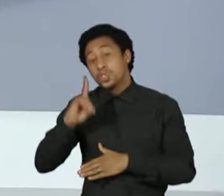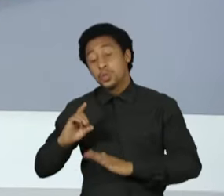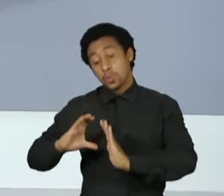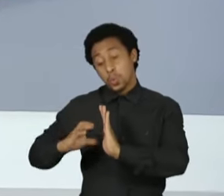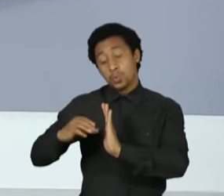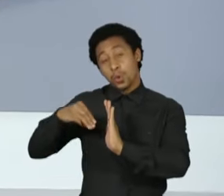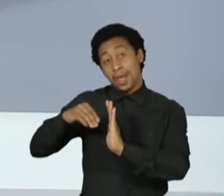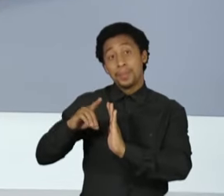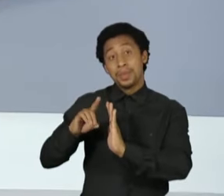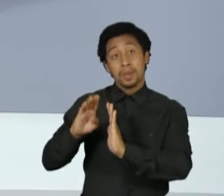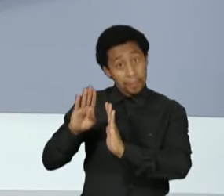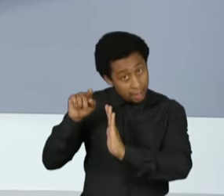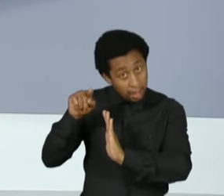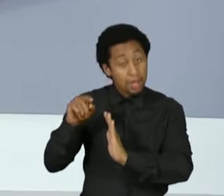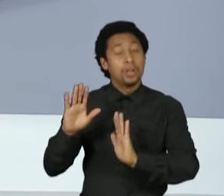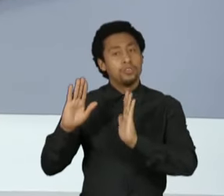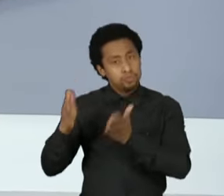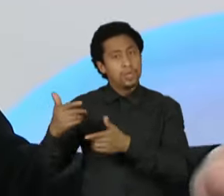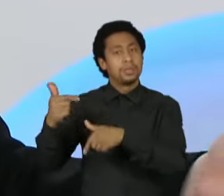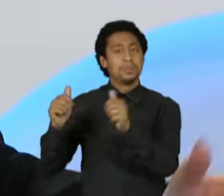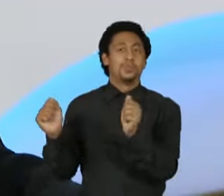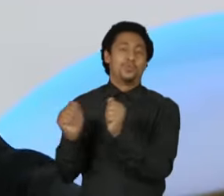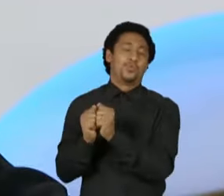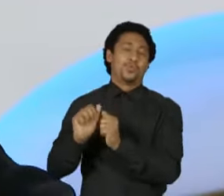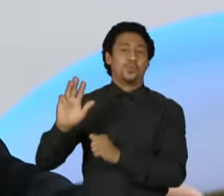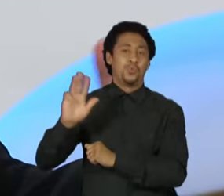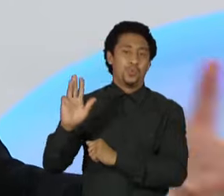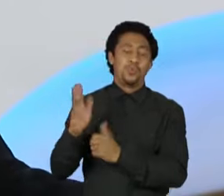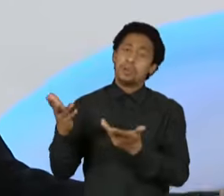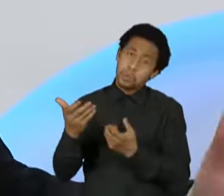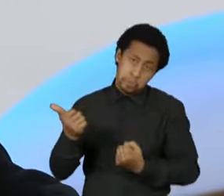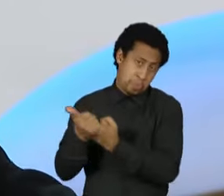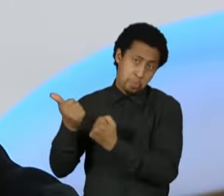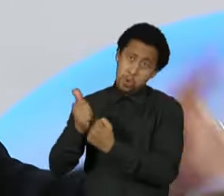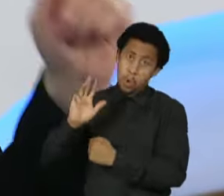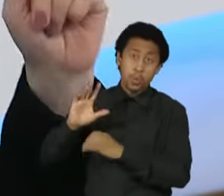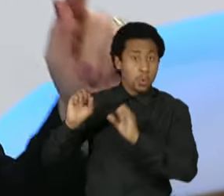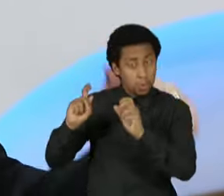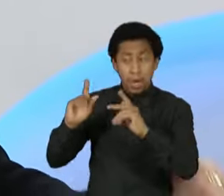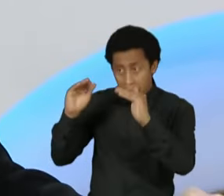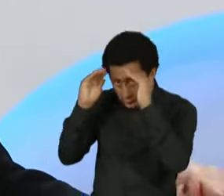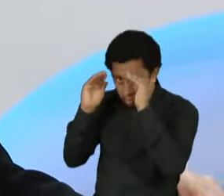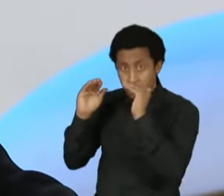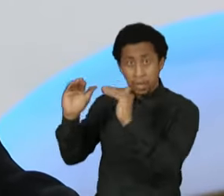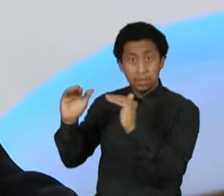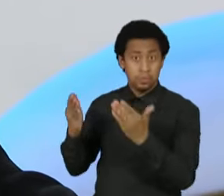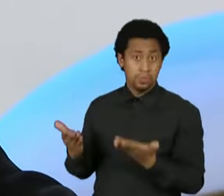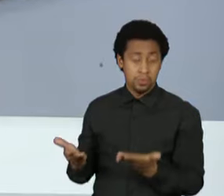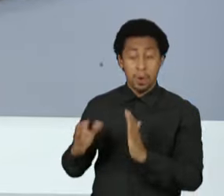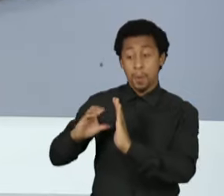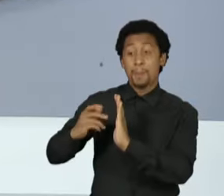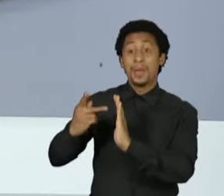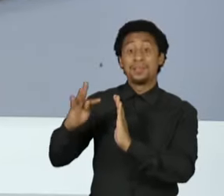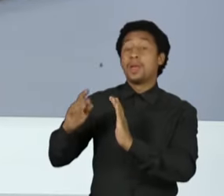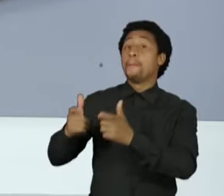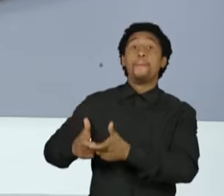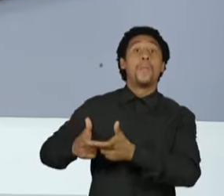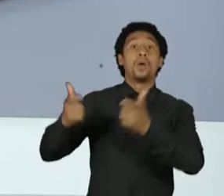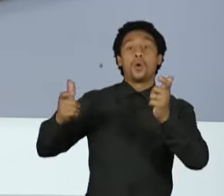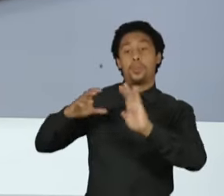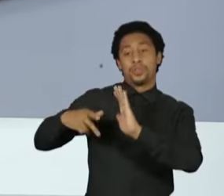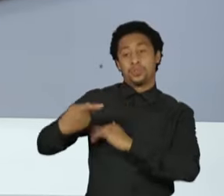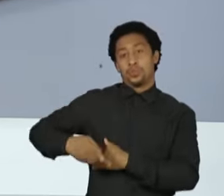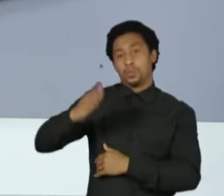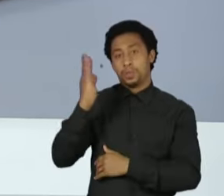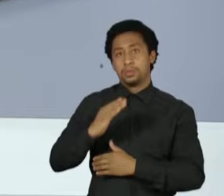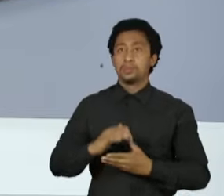da mesma forma, já esteve com o Lula no passado. Eu tenho que respeitar, é o maior partido do Brasil. a pergunta era outra. A senhora ter respondido a todas as perguntas